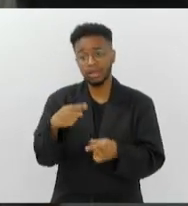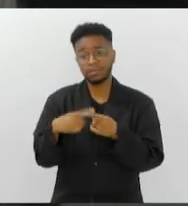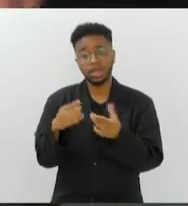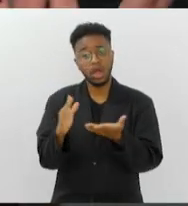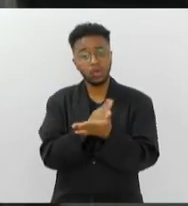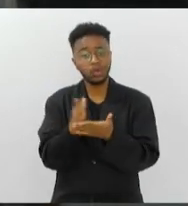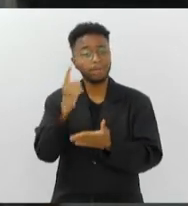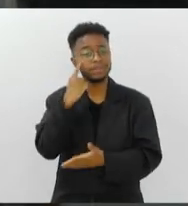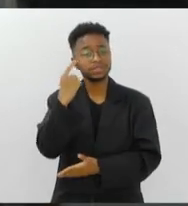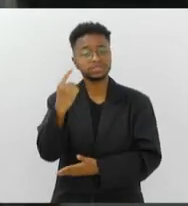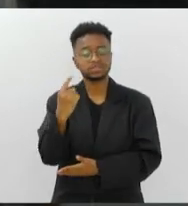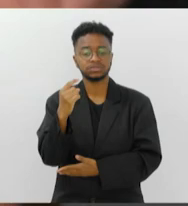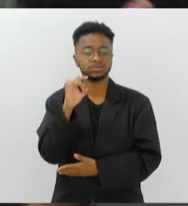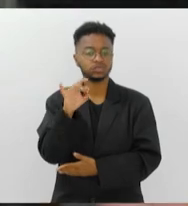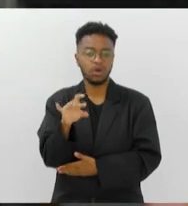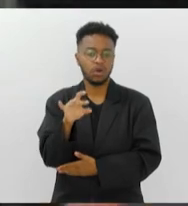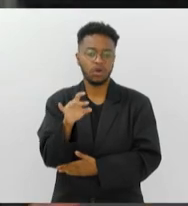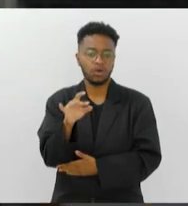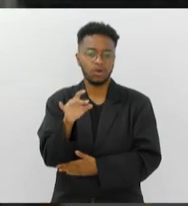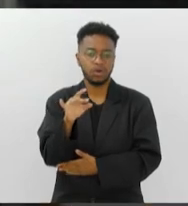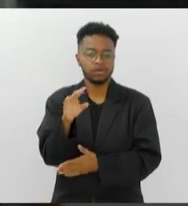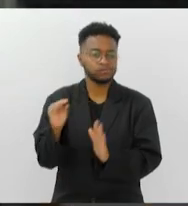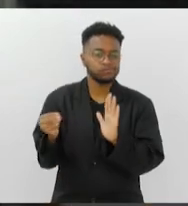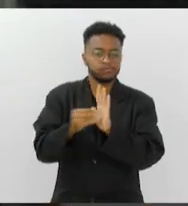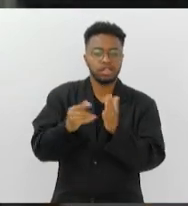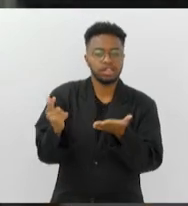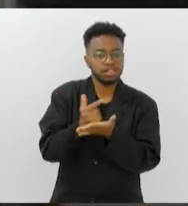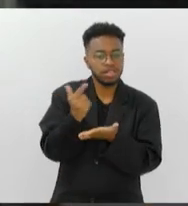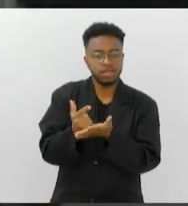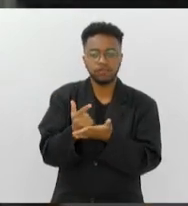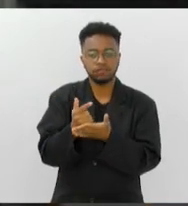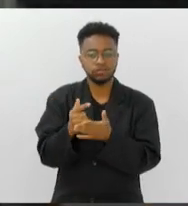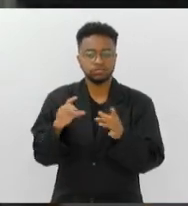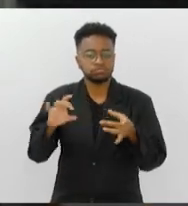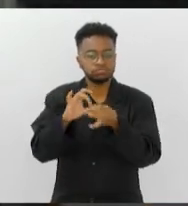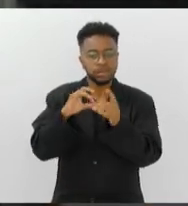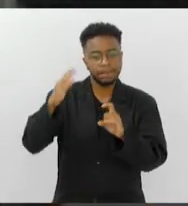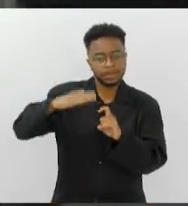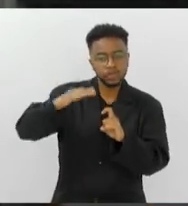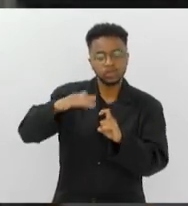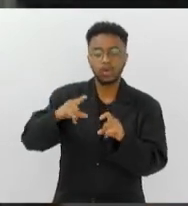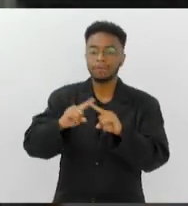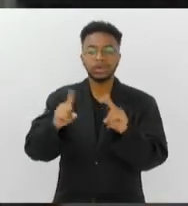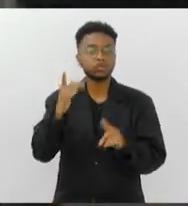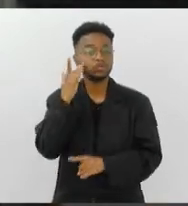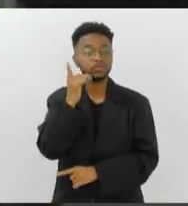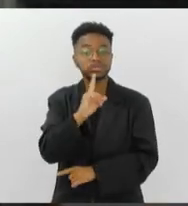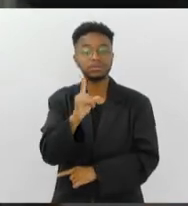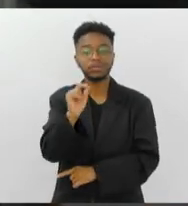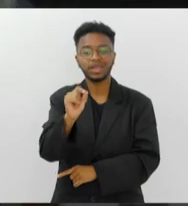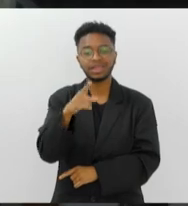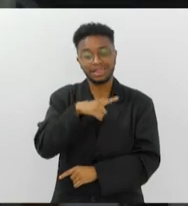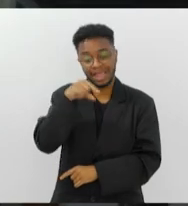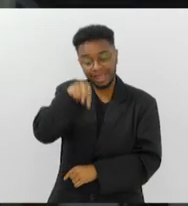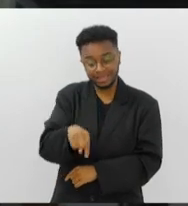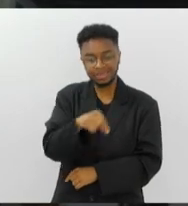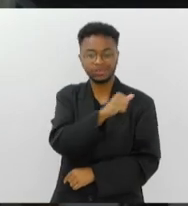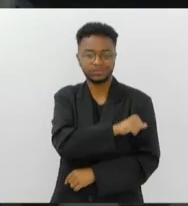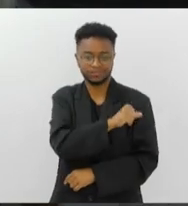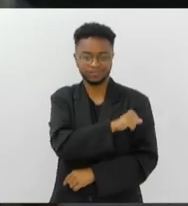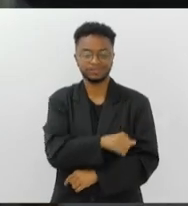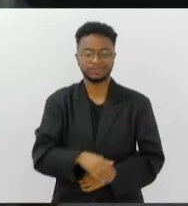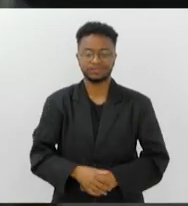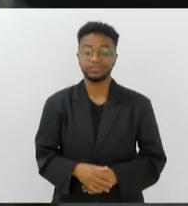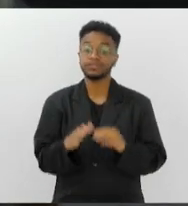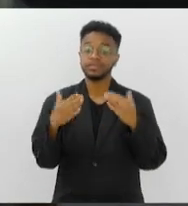era só uma figura de livro, uma figura mitológica, e menos ainda saber que o cavalo marinho existia aqui no nosso litoral do Rio de